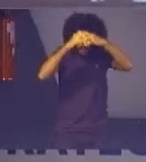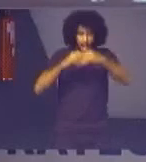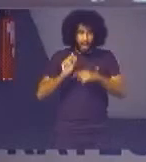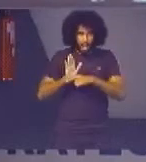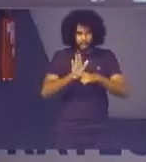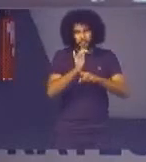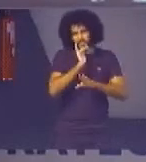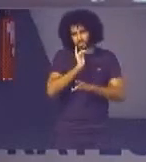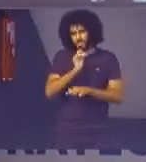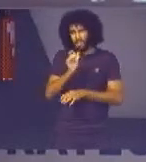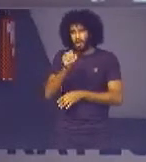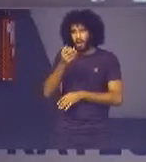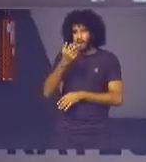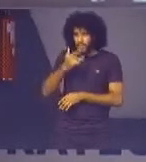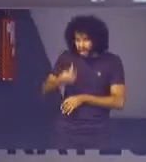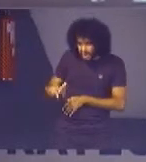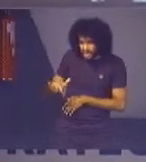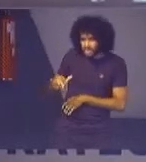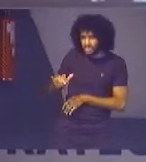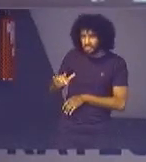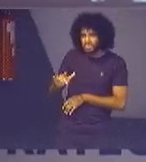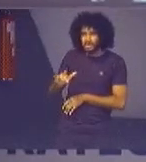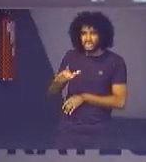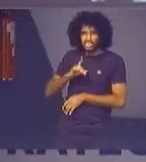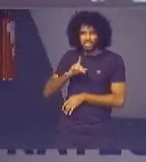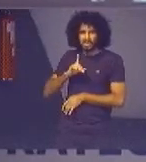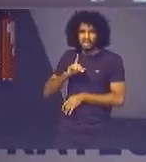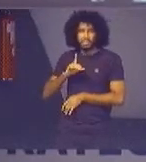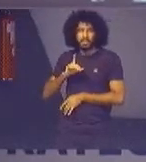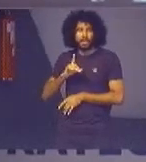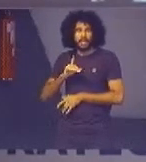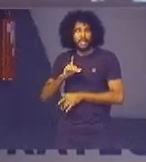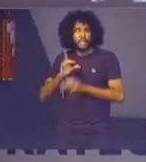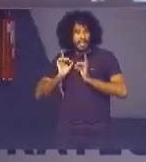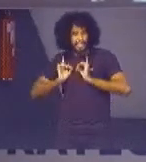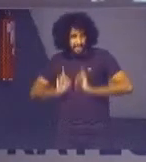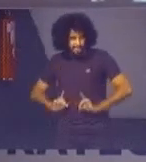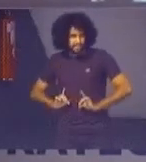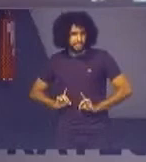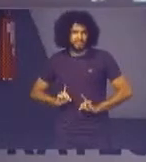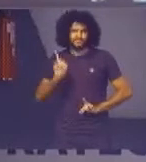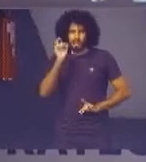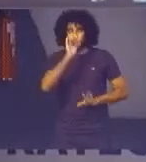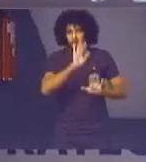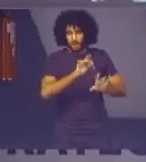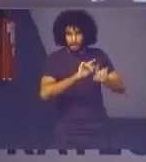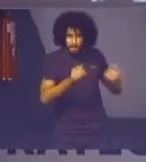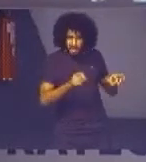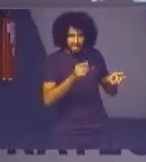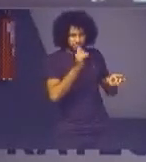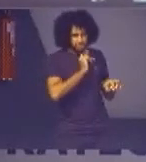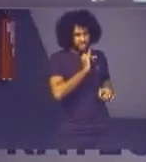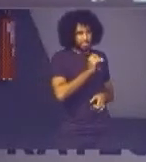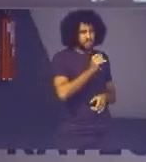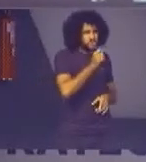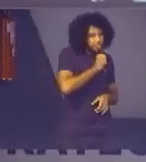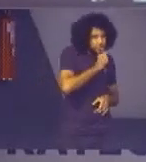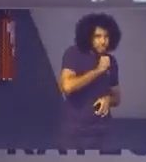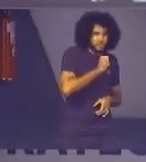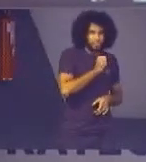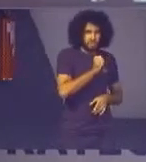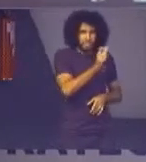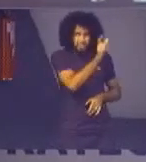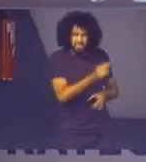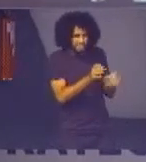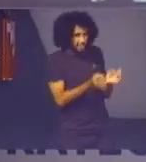de criança especial é mais fácil todo mundo contribui mas falar de idoso de gente abandonada